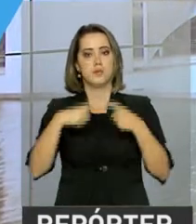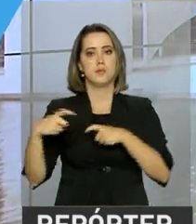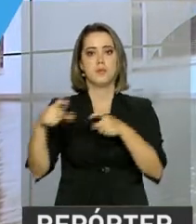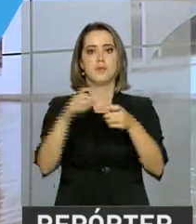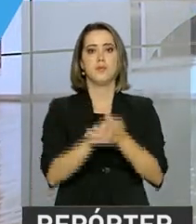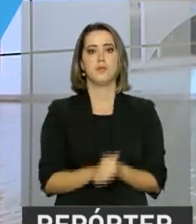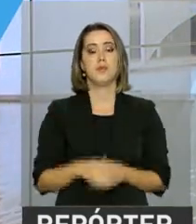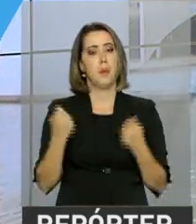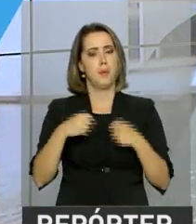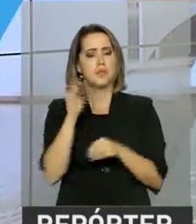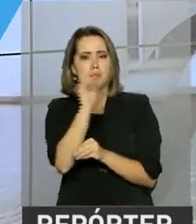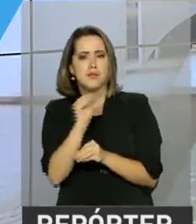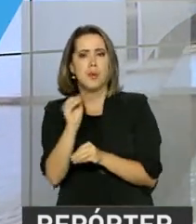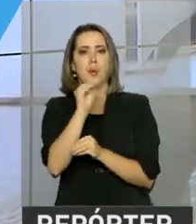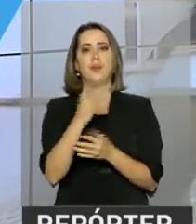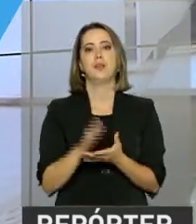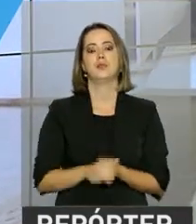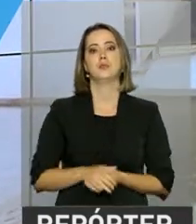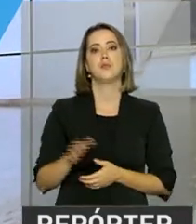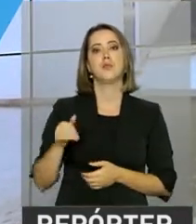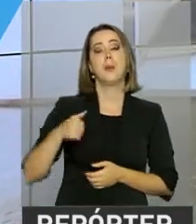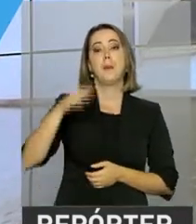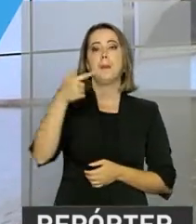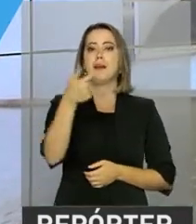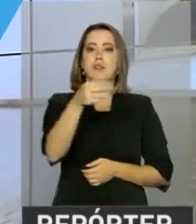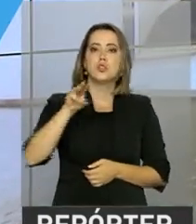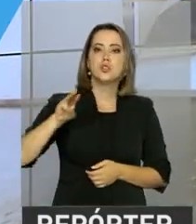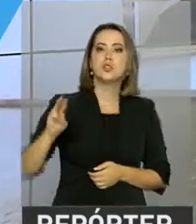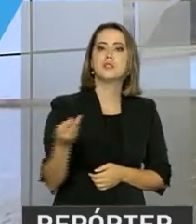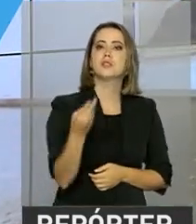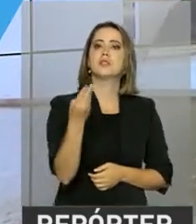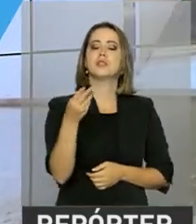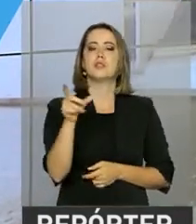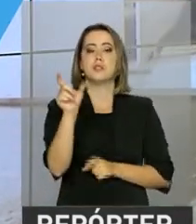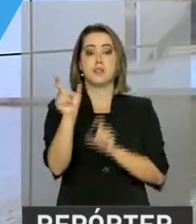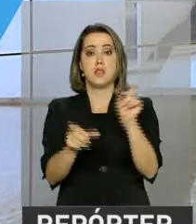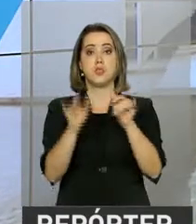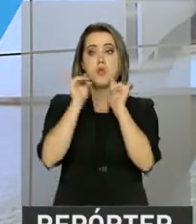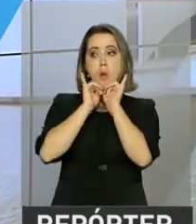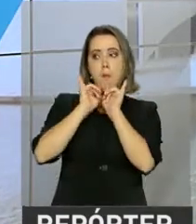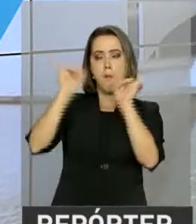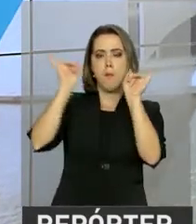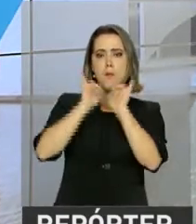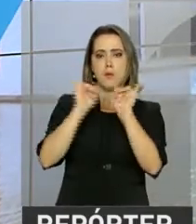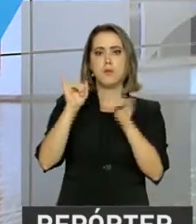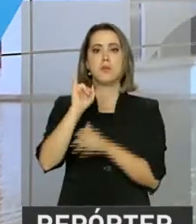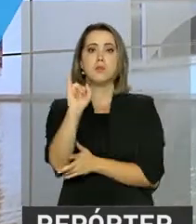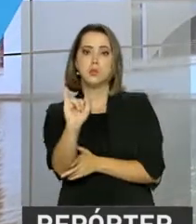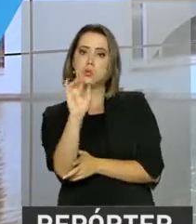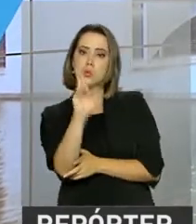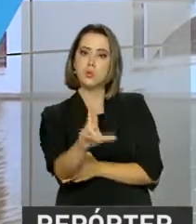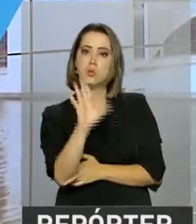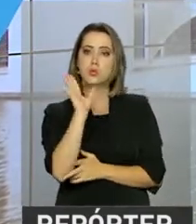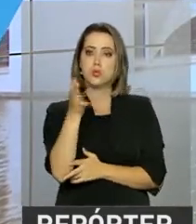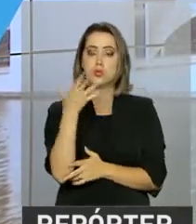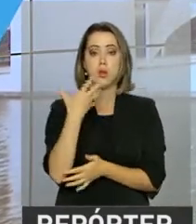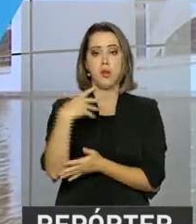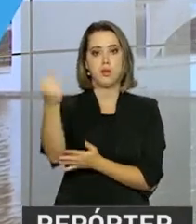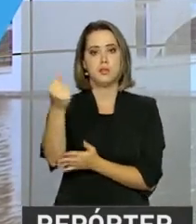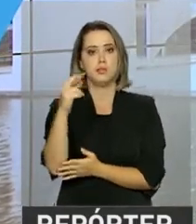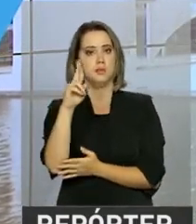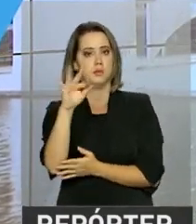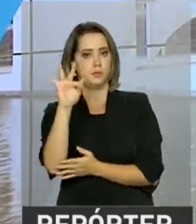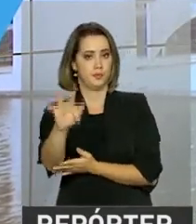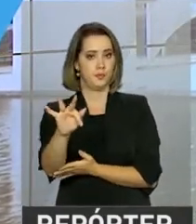Tem que preservar, né gente? Olha só, mais de 7 milhões e 800 mil declarações do Imposto de Renda já foram recebidas pela